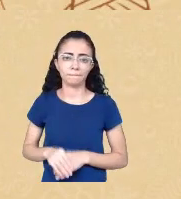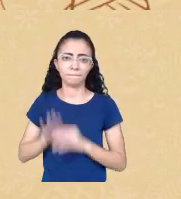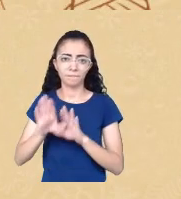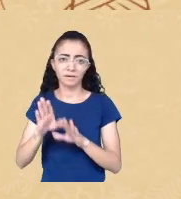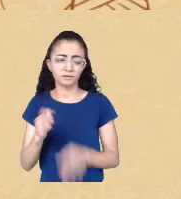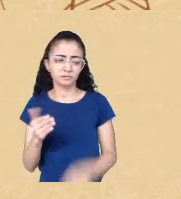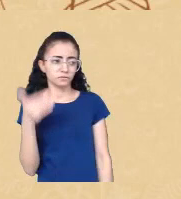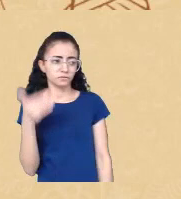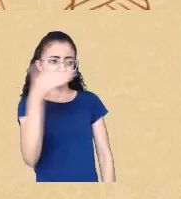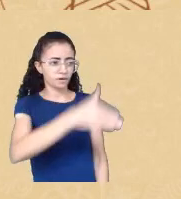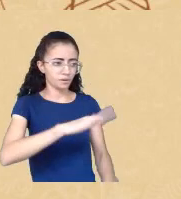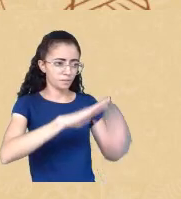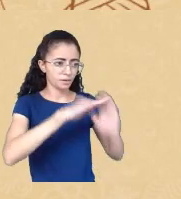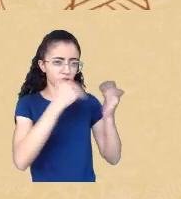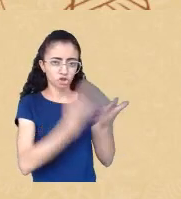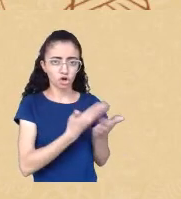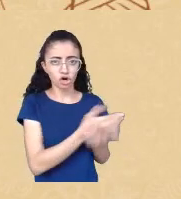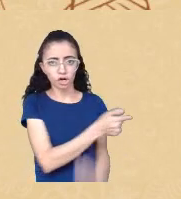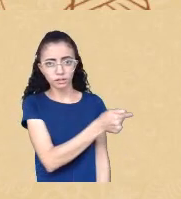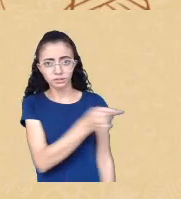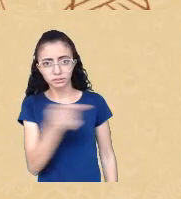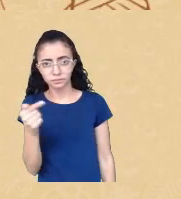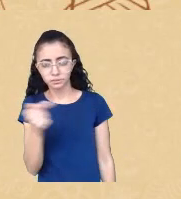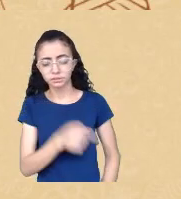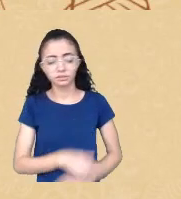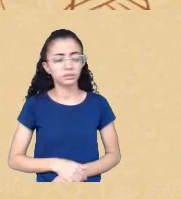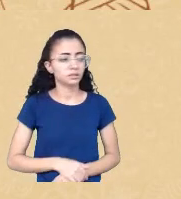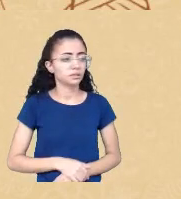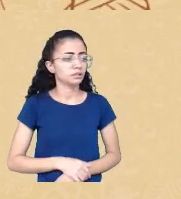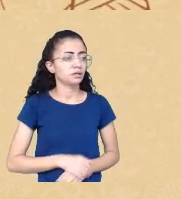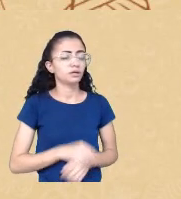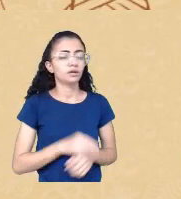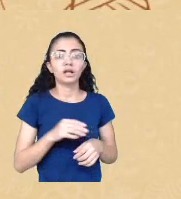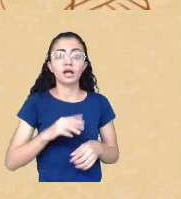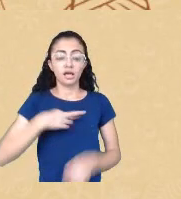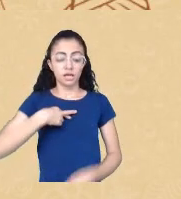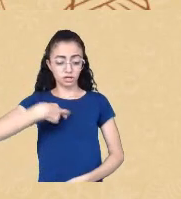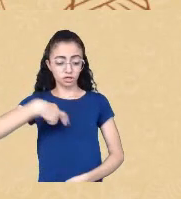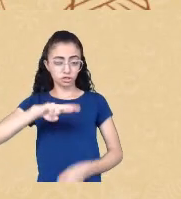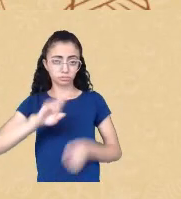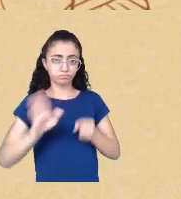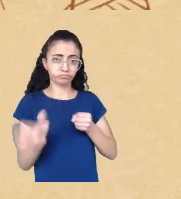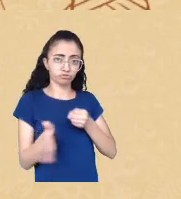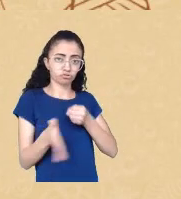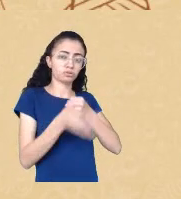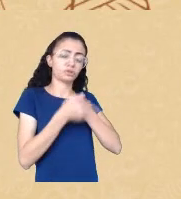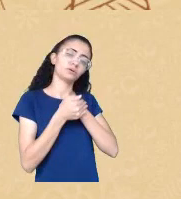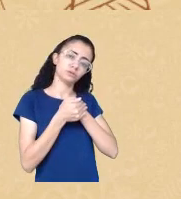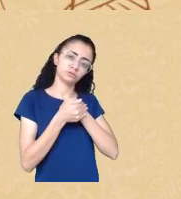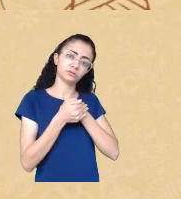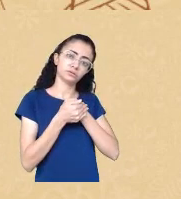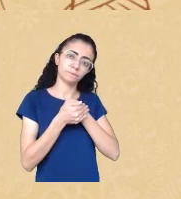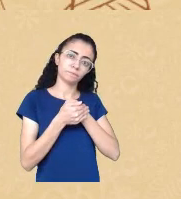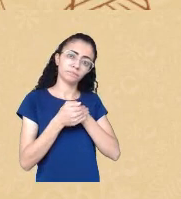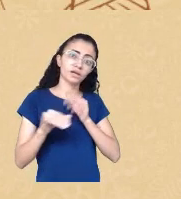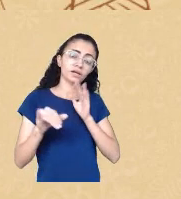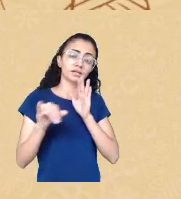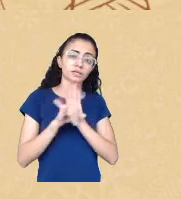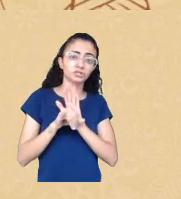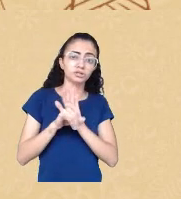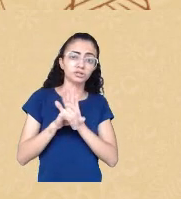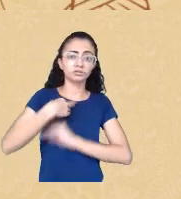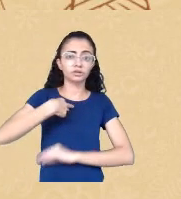você esconde todo esse lugar onde você se sente feliz onde você se